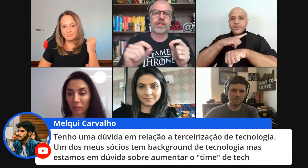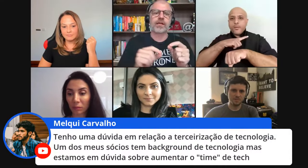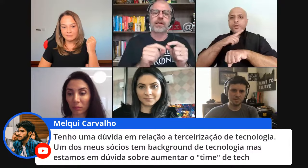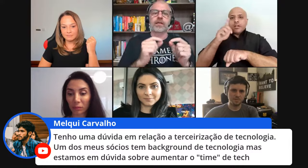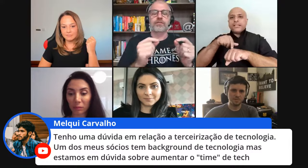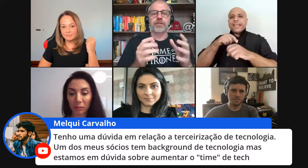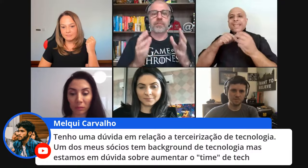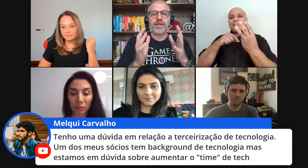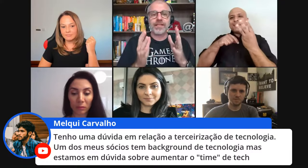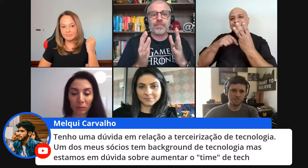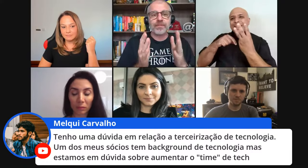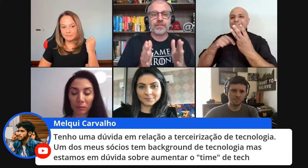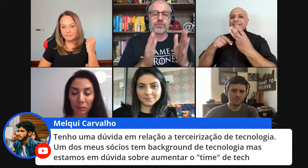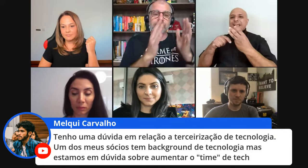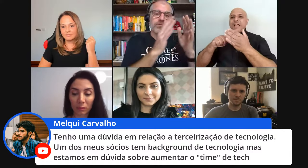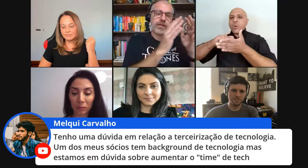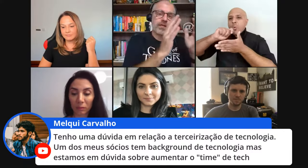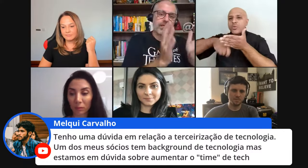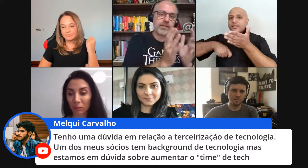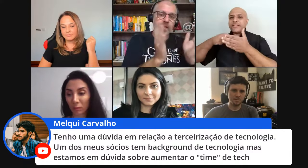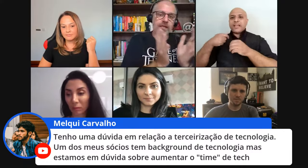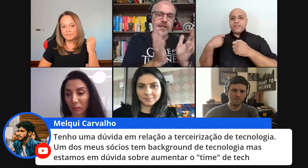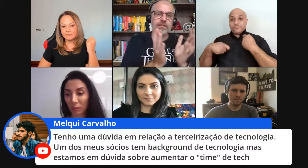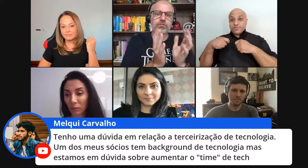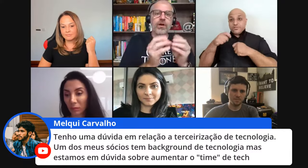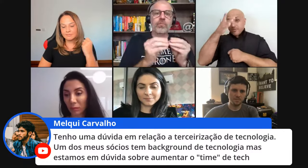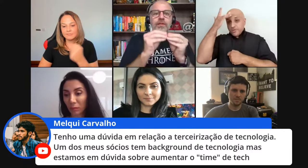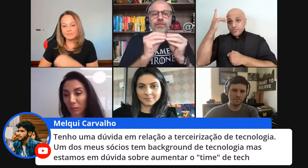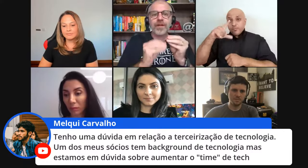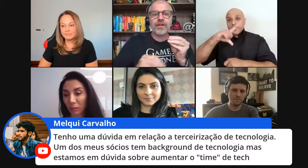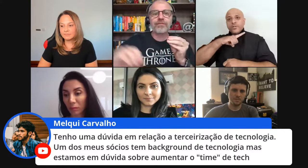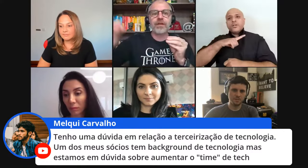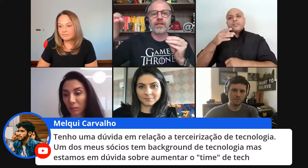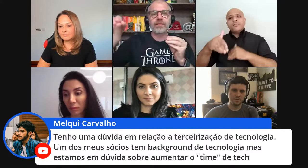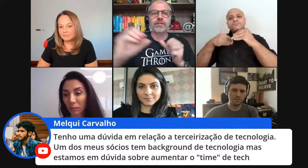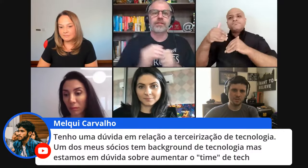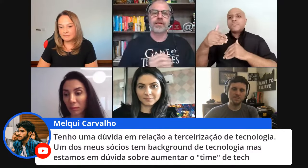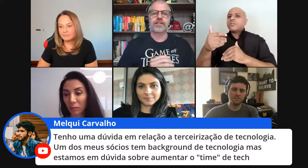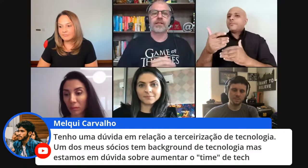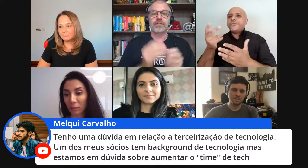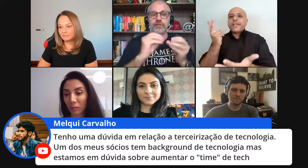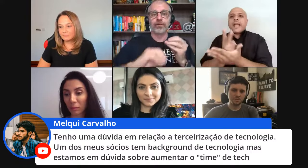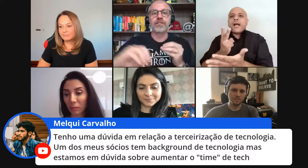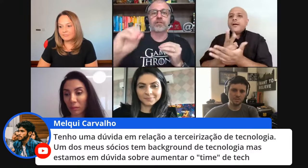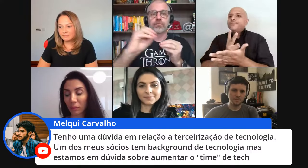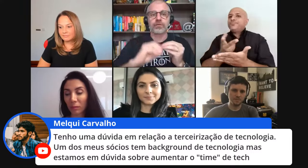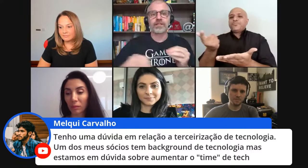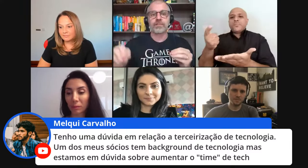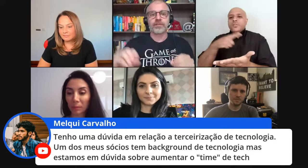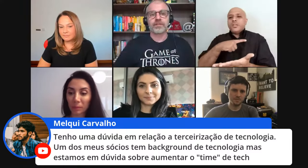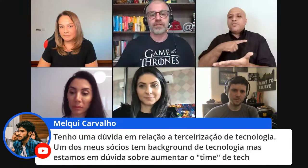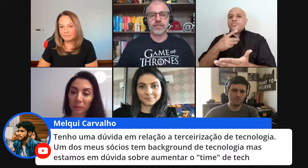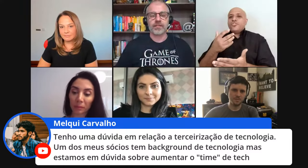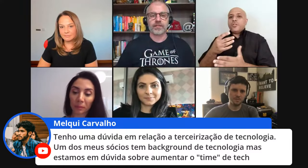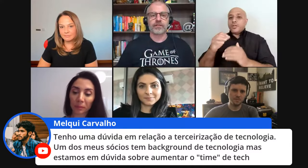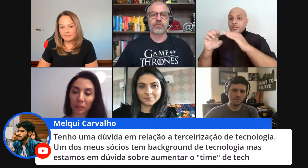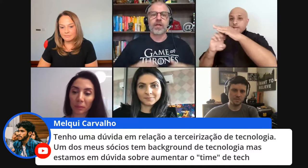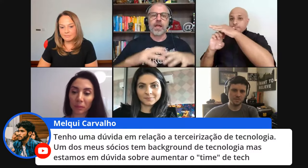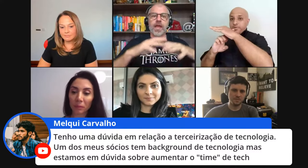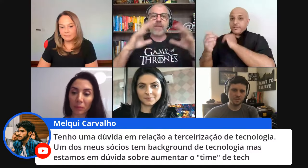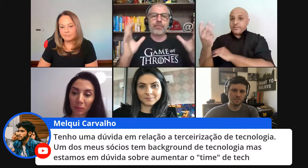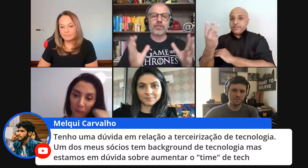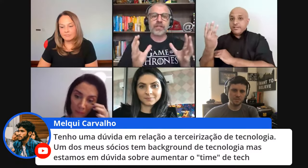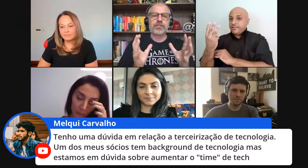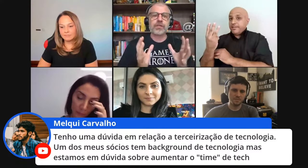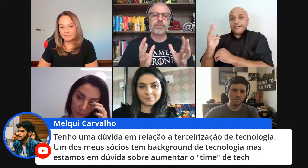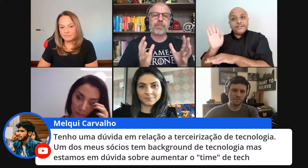contratar enfim mas é preciso ter alguém que tenha esse know-how para não ficar refém desse fornecedor ou dessa empresa terceira então